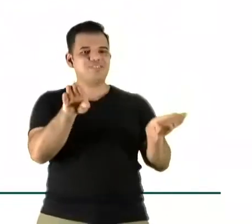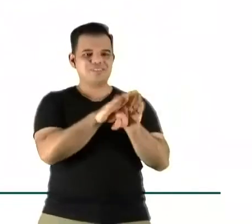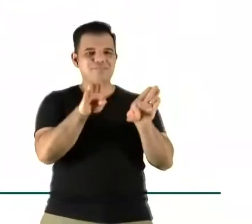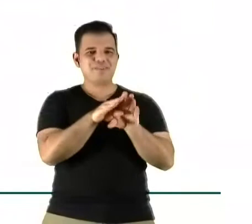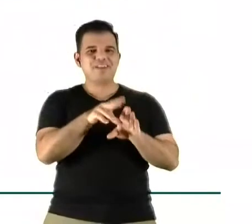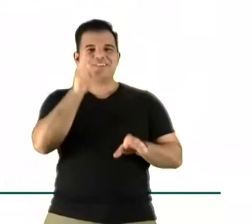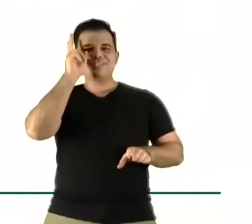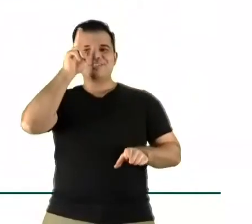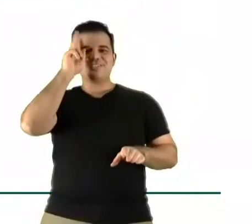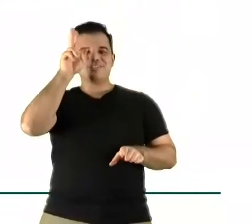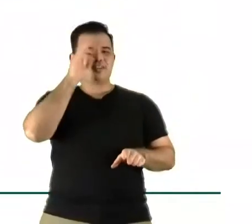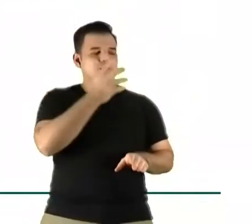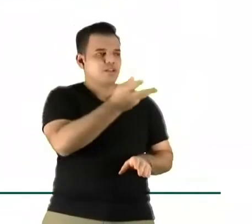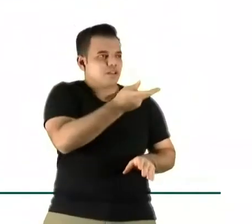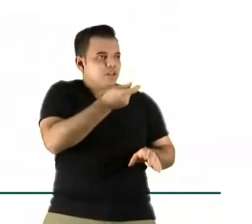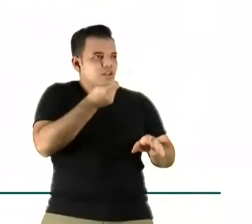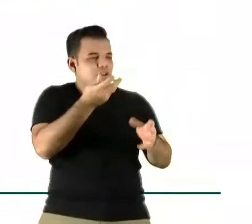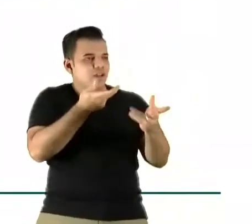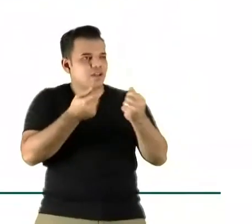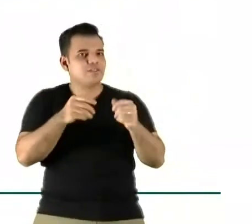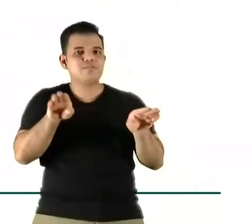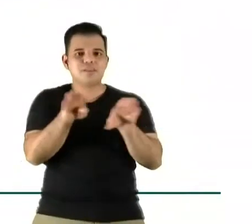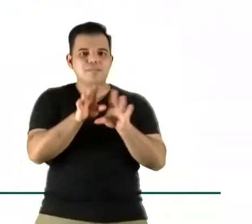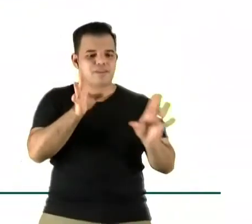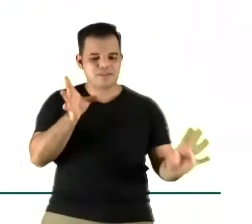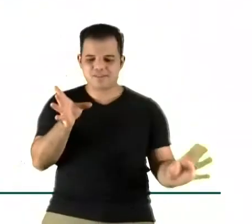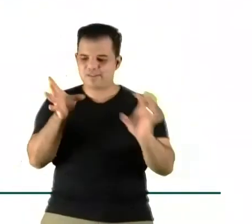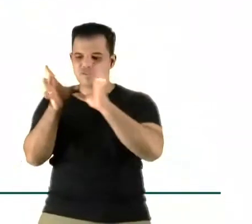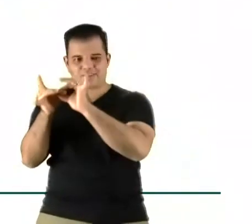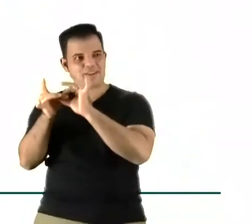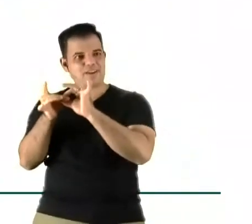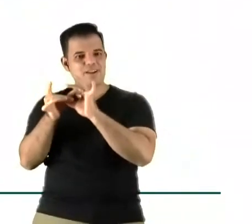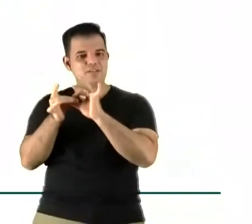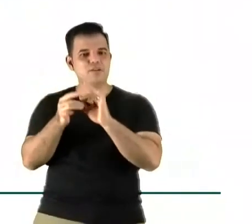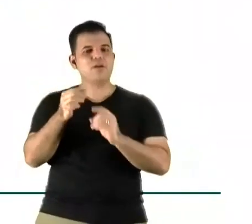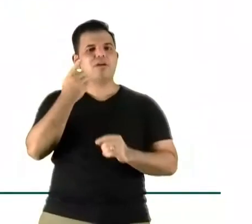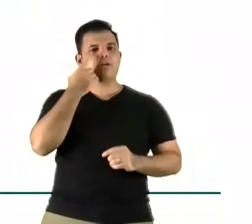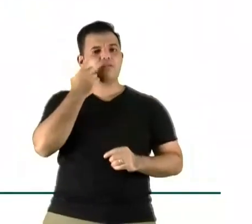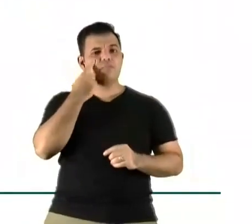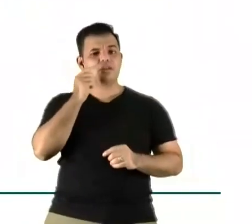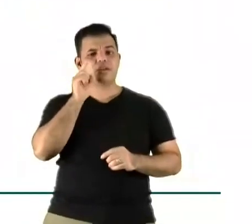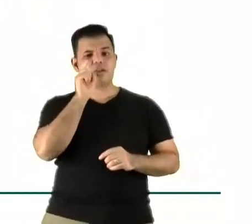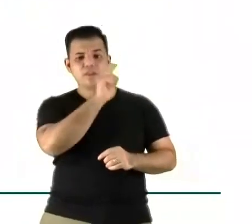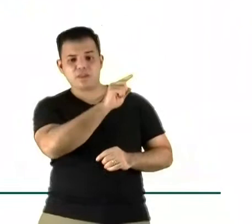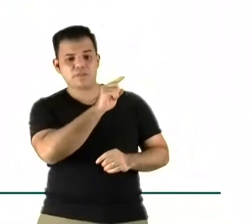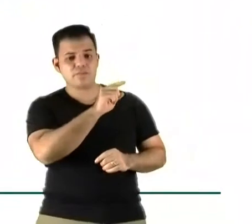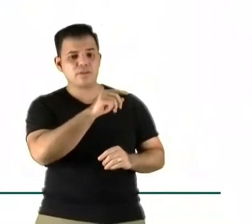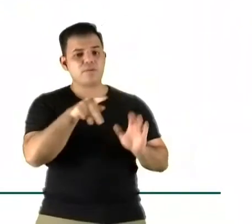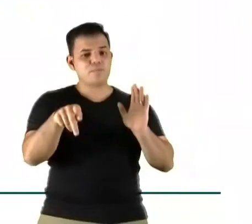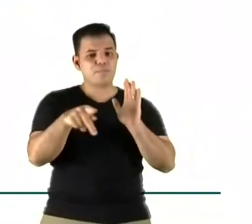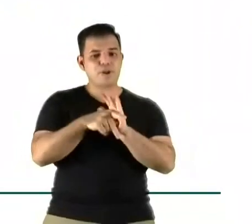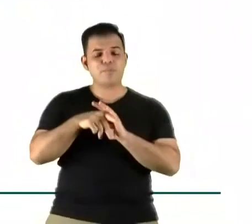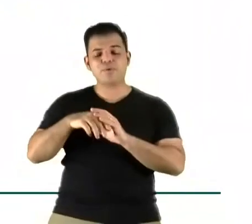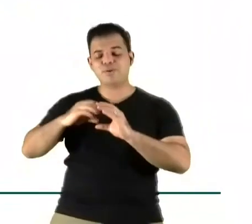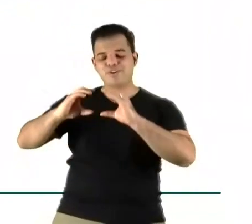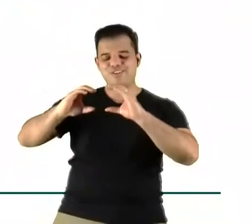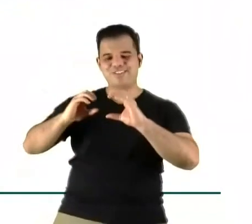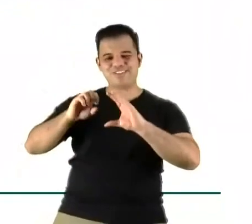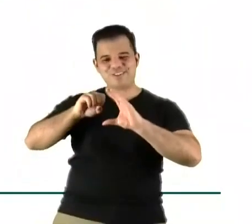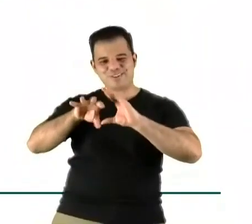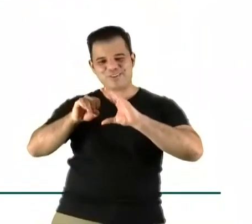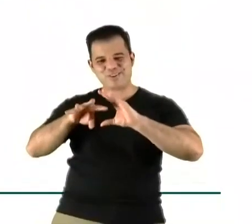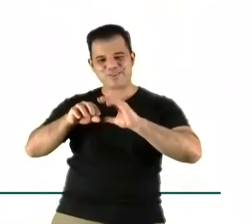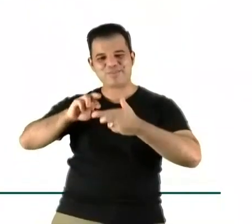medir esse resultado integrado. E aí vai dizer, olha, mas isso aqui foi gerado dentro do pre-roll do Globoplay ou foi